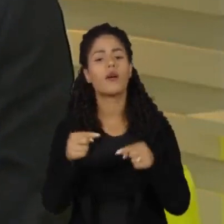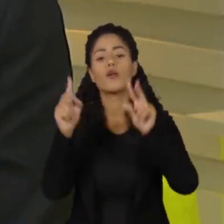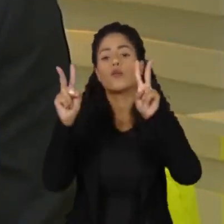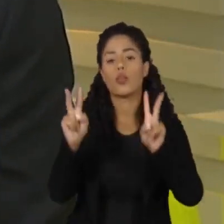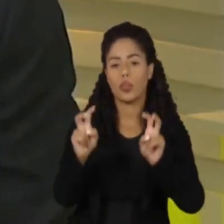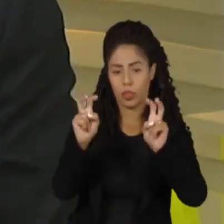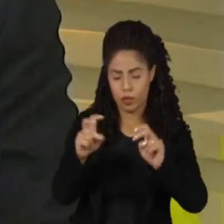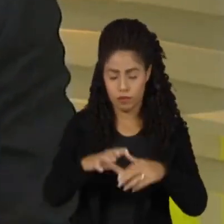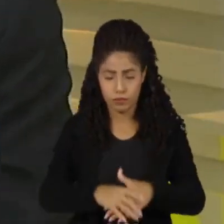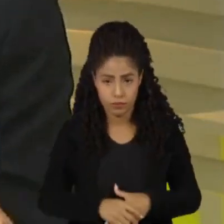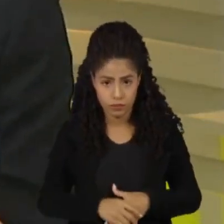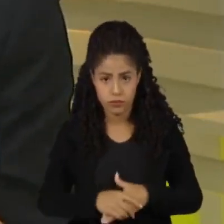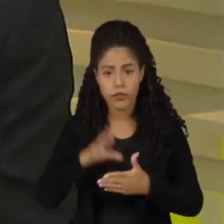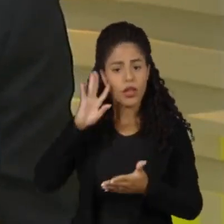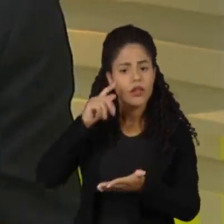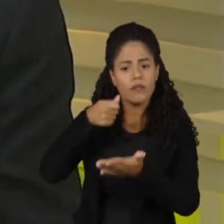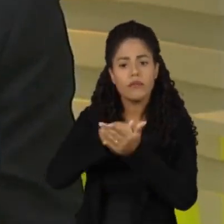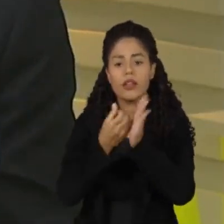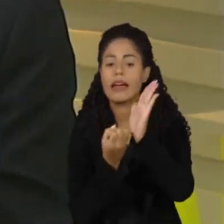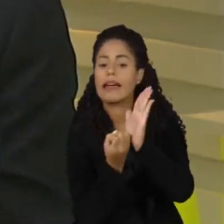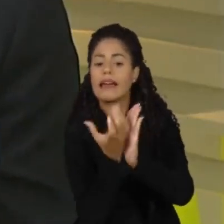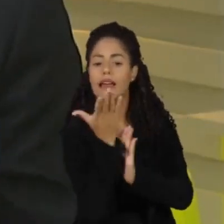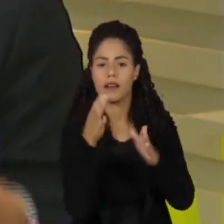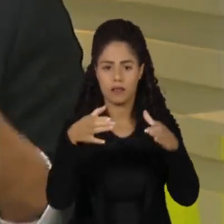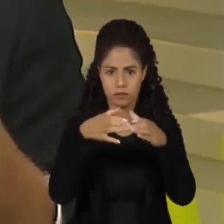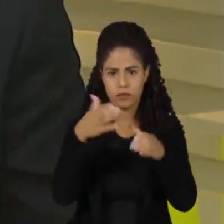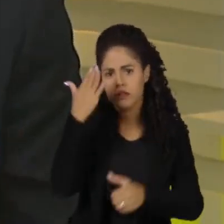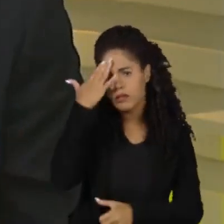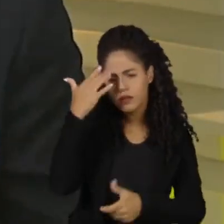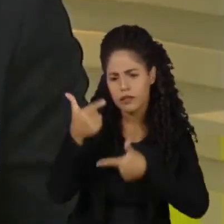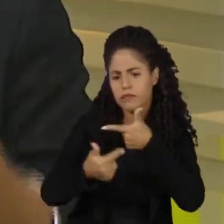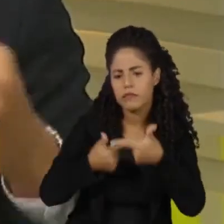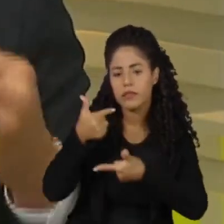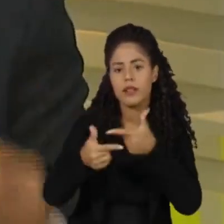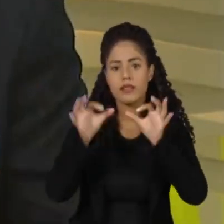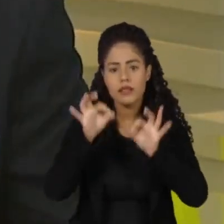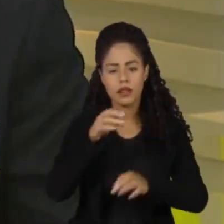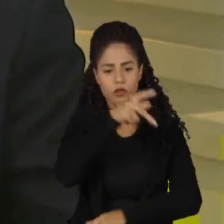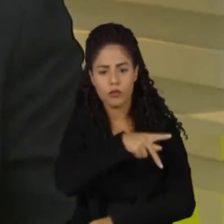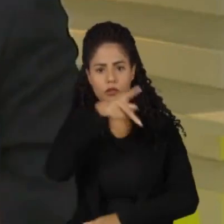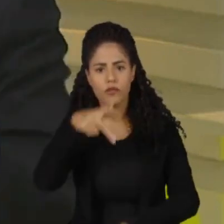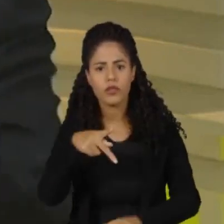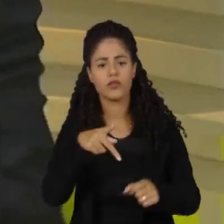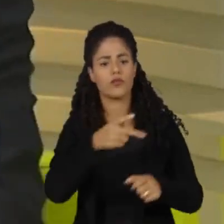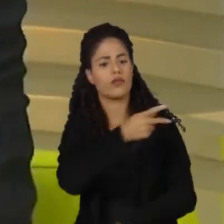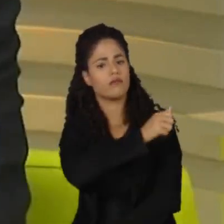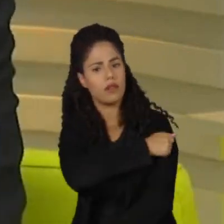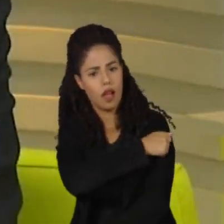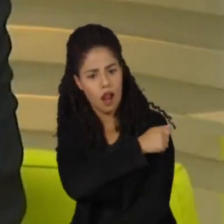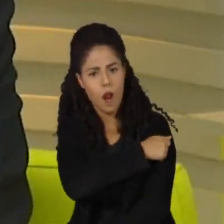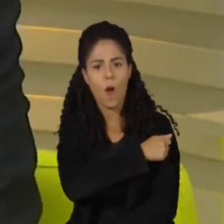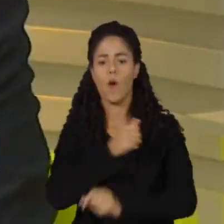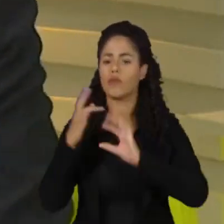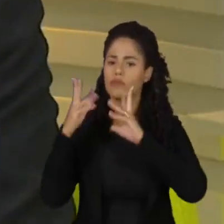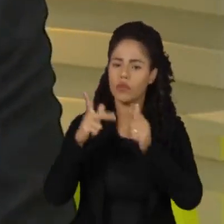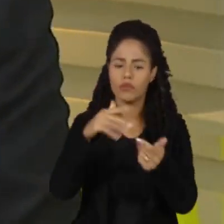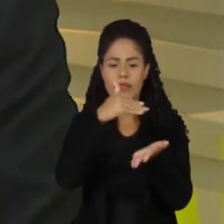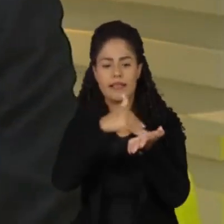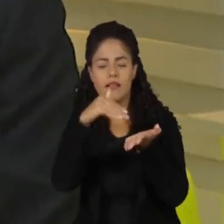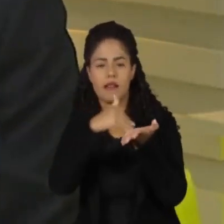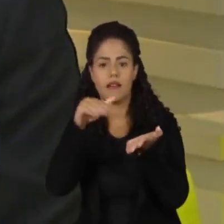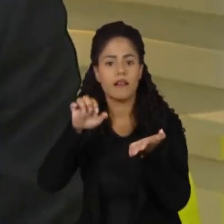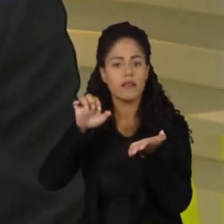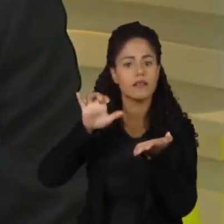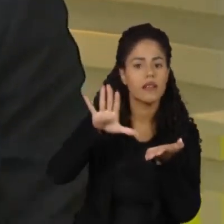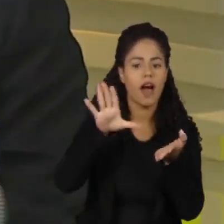o tema. A nossa decisão foi criar um grupo de trabalho com representantes de professores, representantes de alunos, representantes dos secretários estaduais